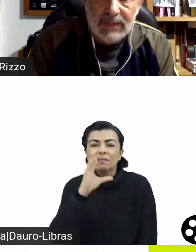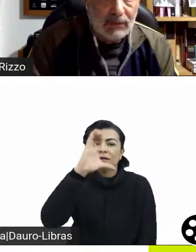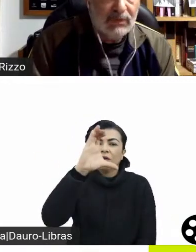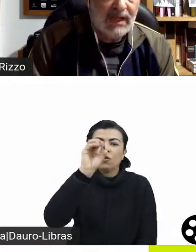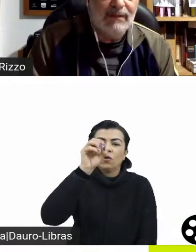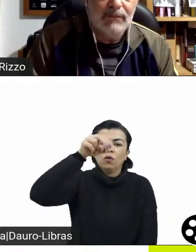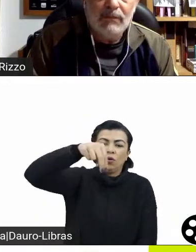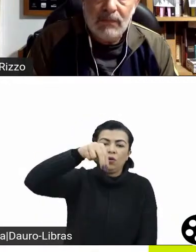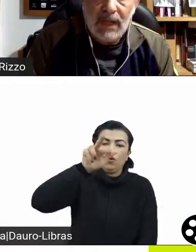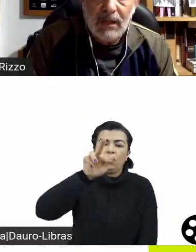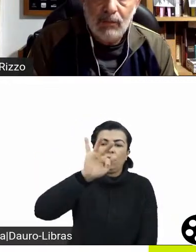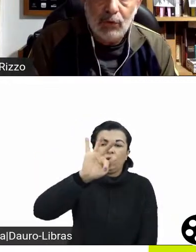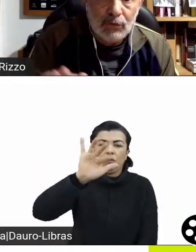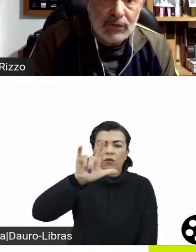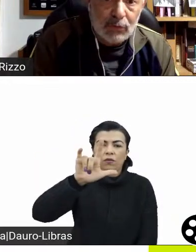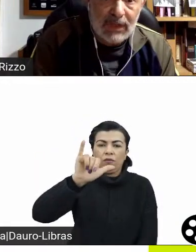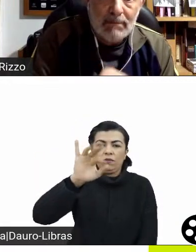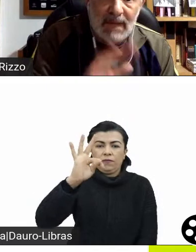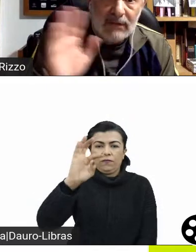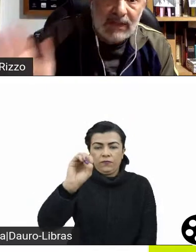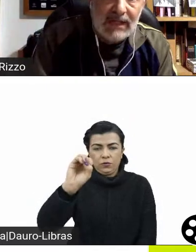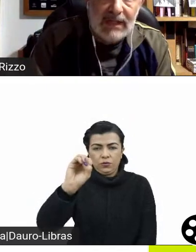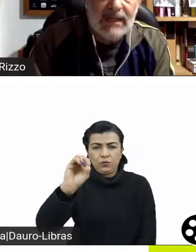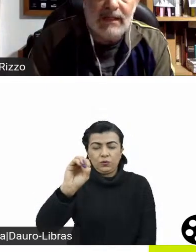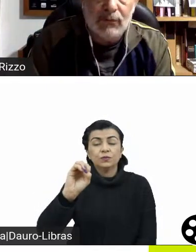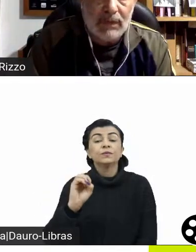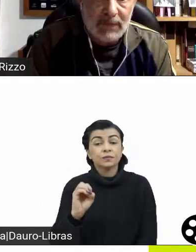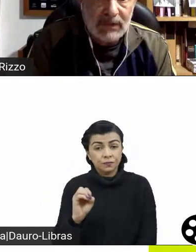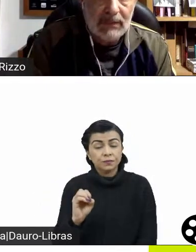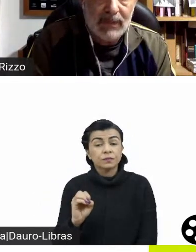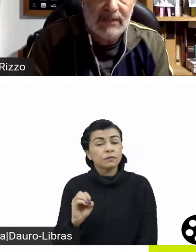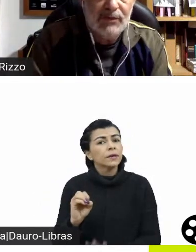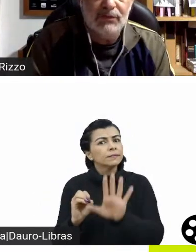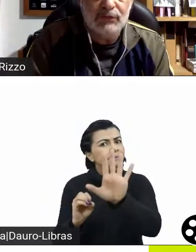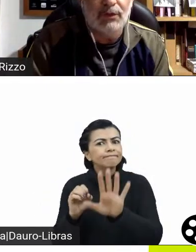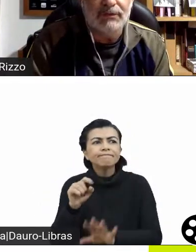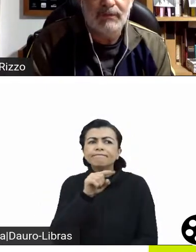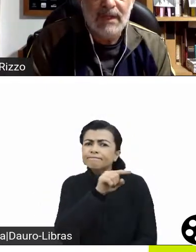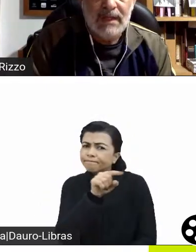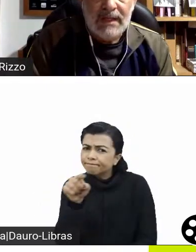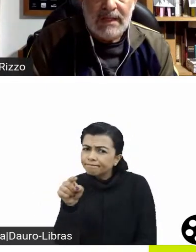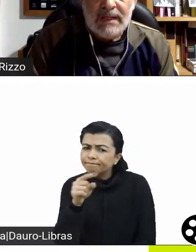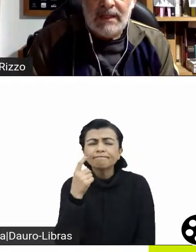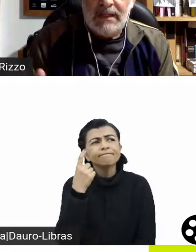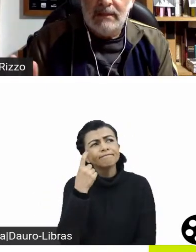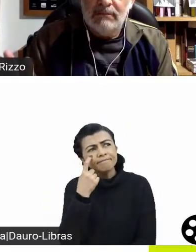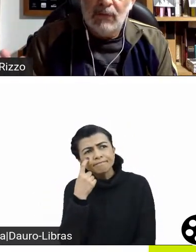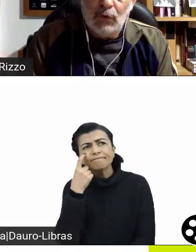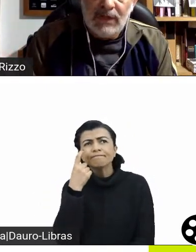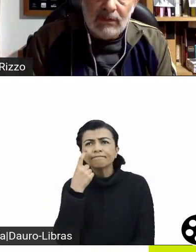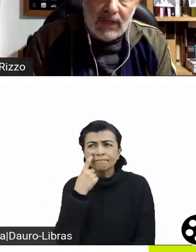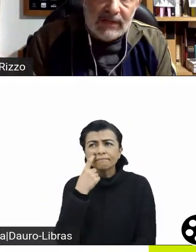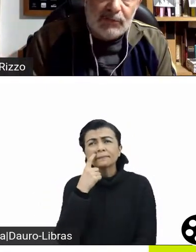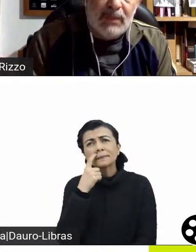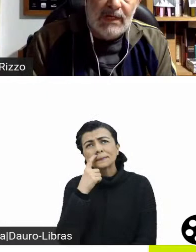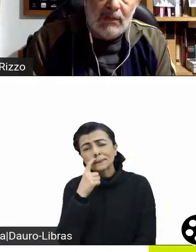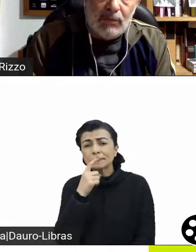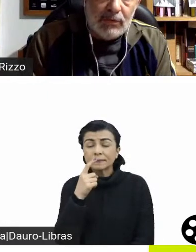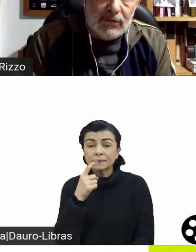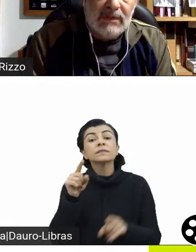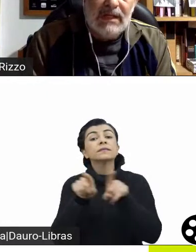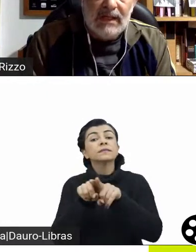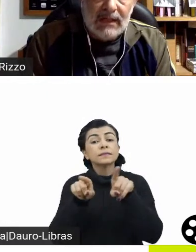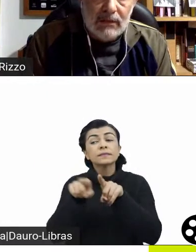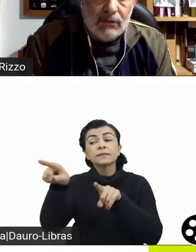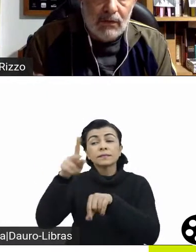tinham e não têm, por conta do tamanho daquela encrenca, do tamanho daquele parque de diversões. Rodando lá na Espanha